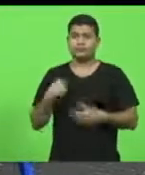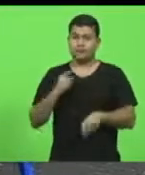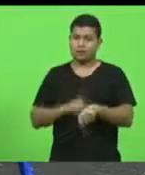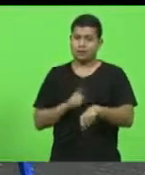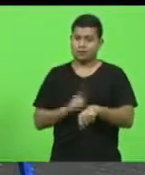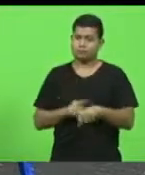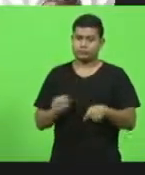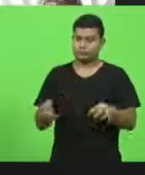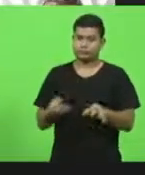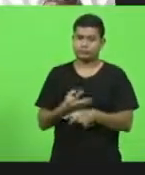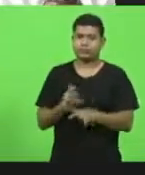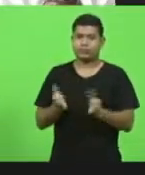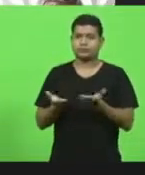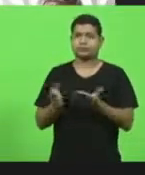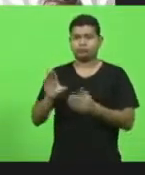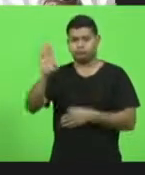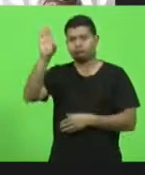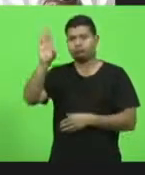com cedo.